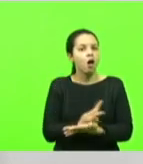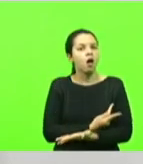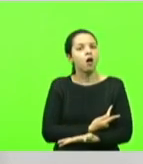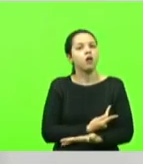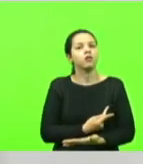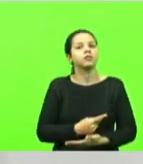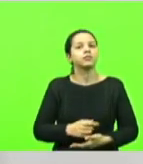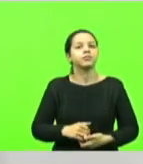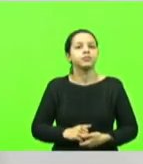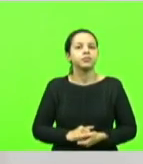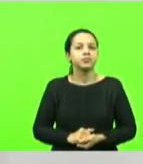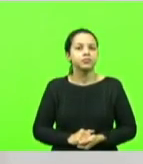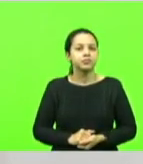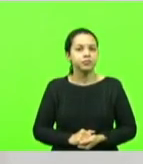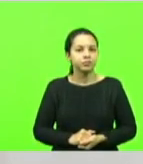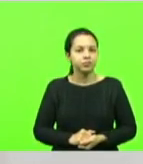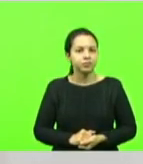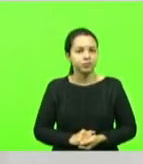deputado, para concluir.